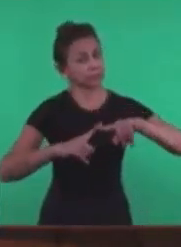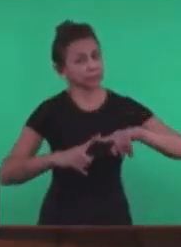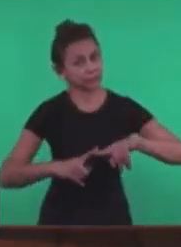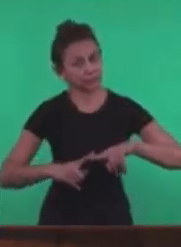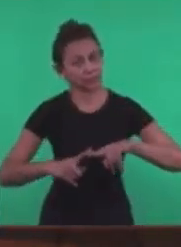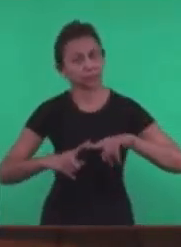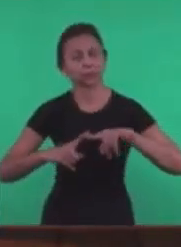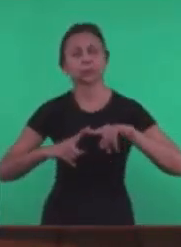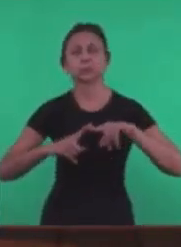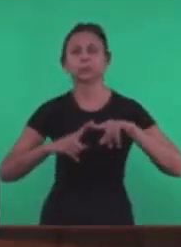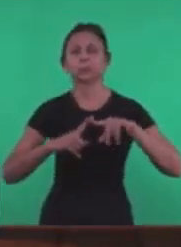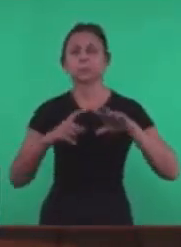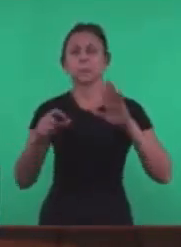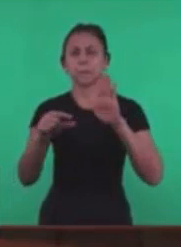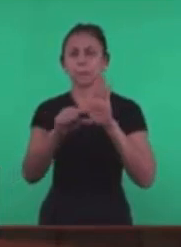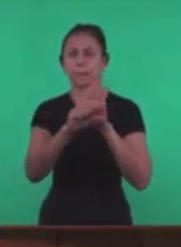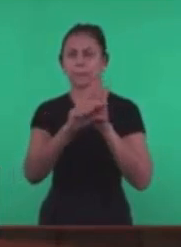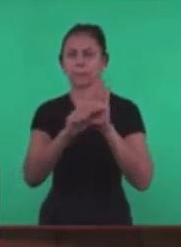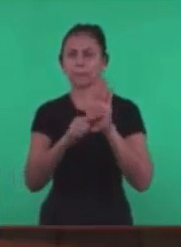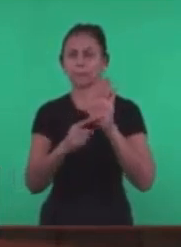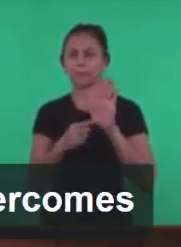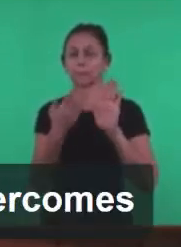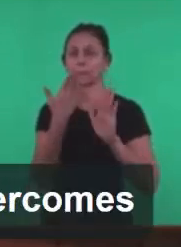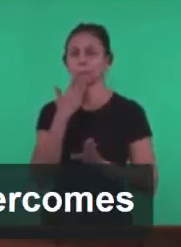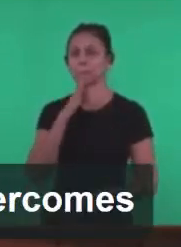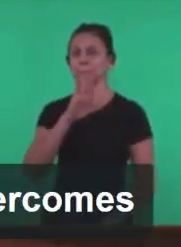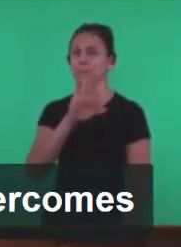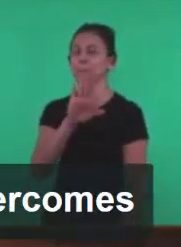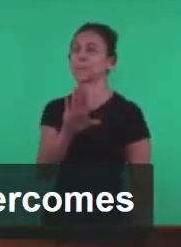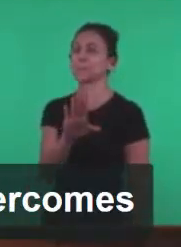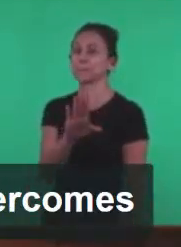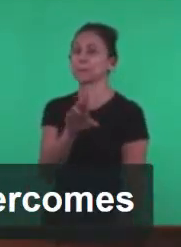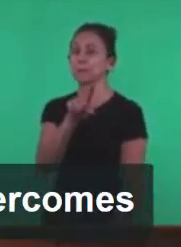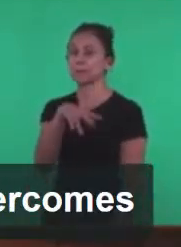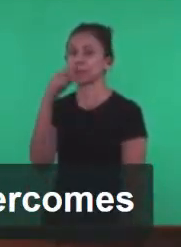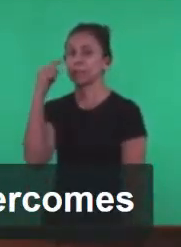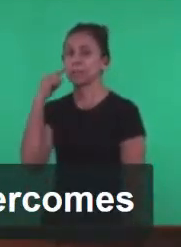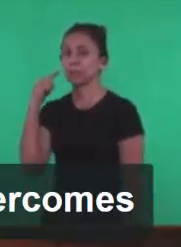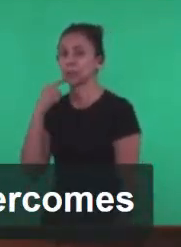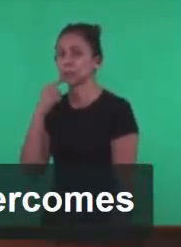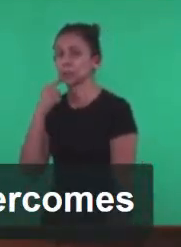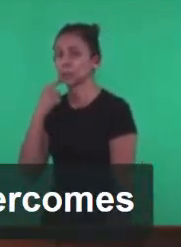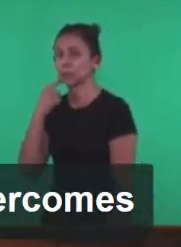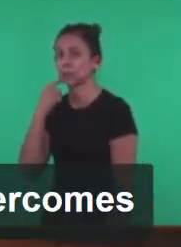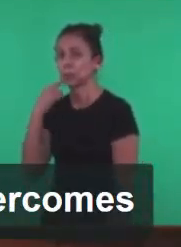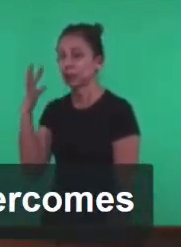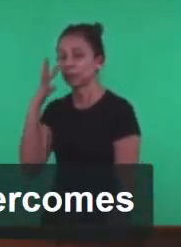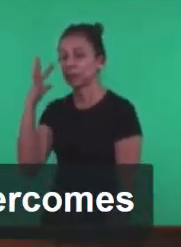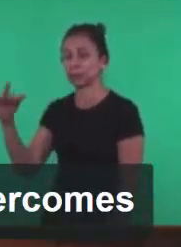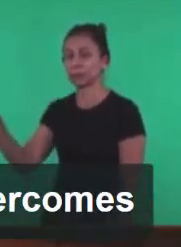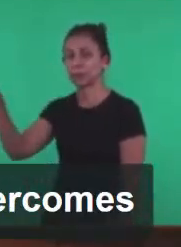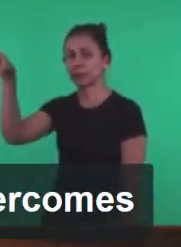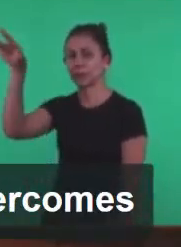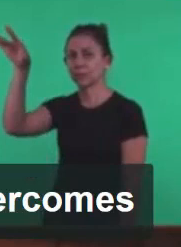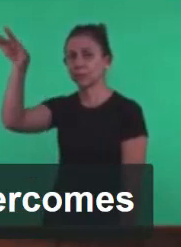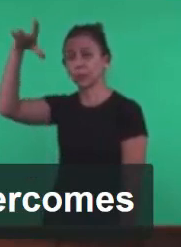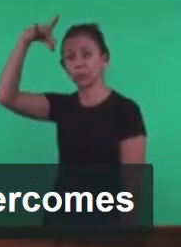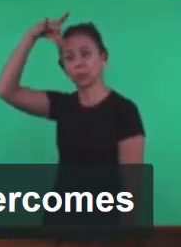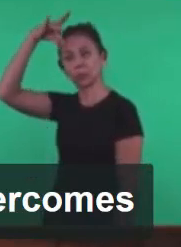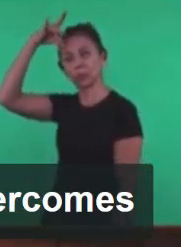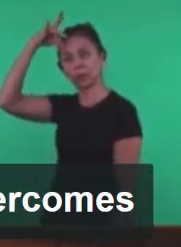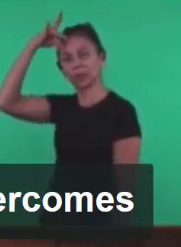precedido Da promessa Onde é que está a promessa Verso 26 Verso 27 E verso